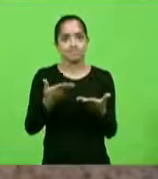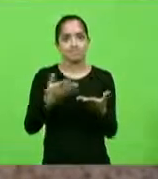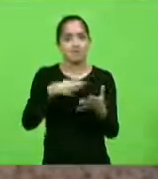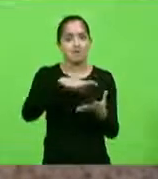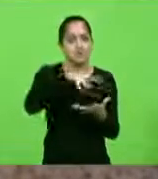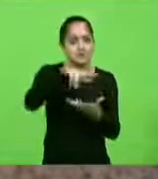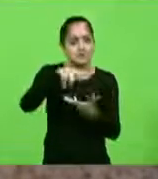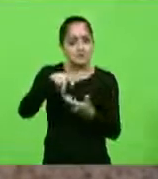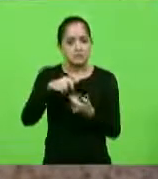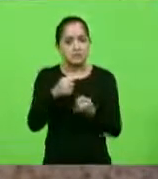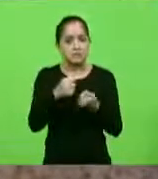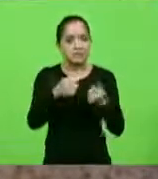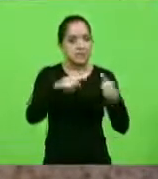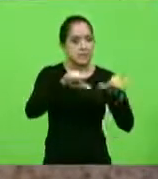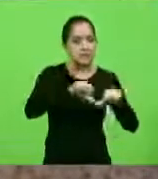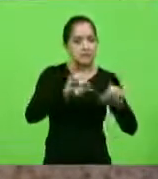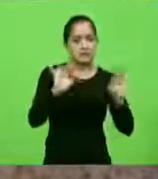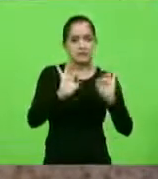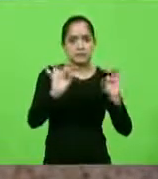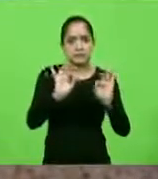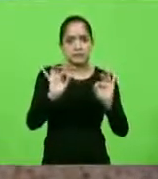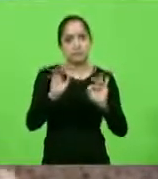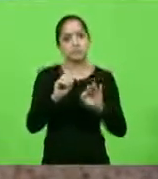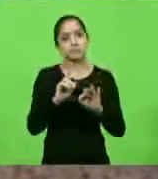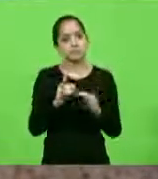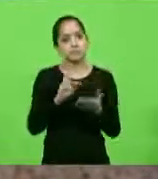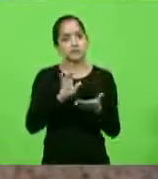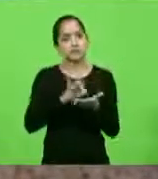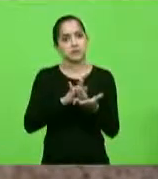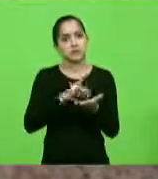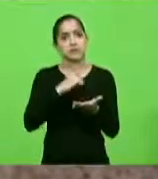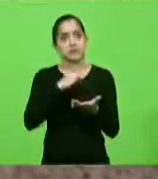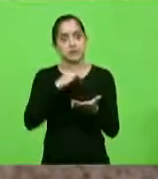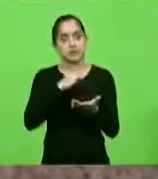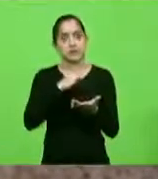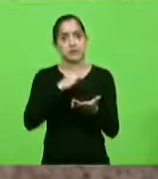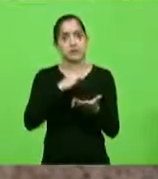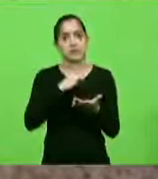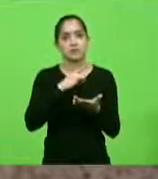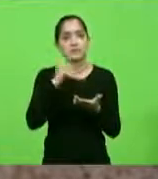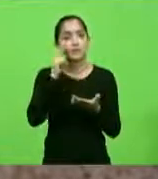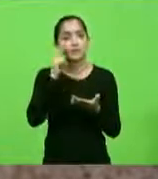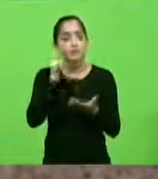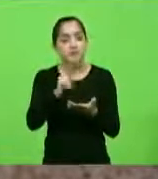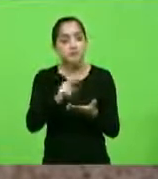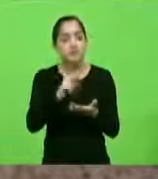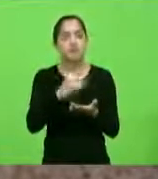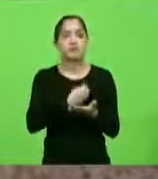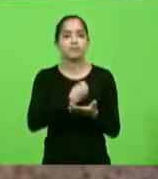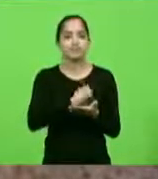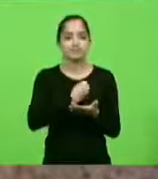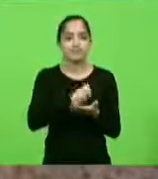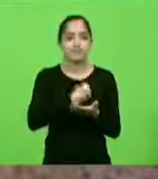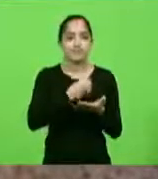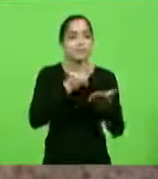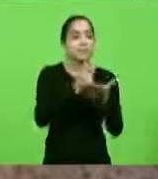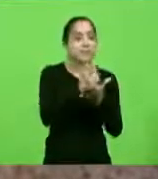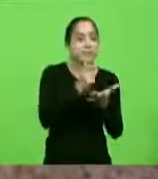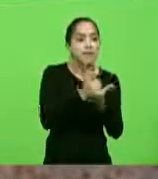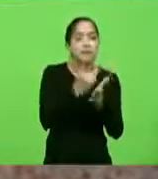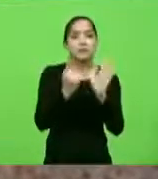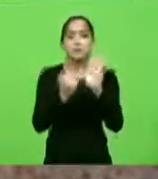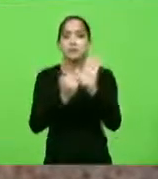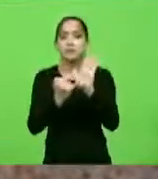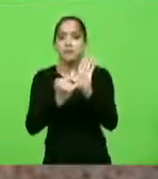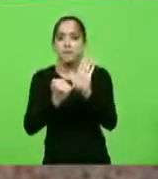onde não existe crise, vocês não podem ficar presos aí, vocês precisam vir para a realidade, para quem falar com quem está pagando a conta disso